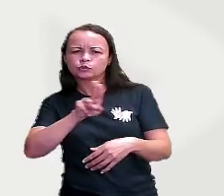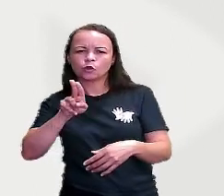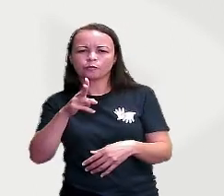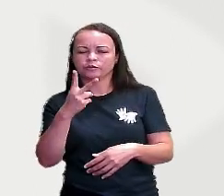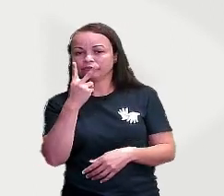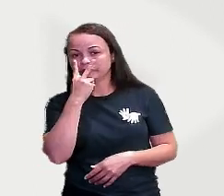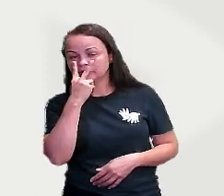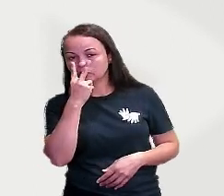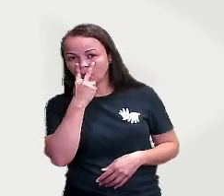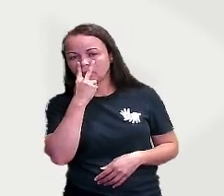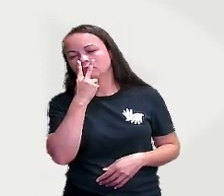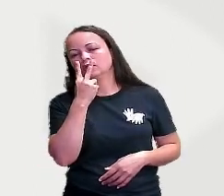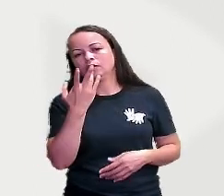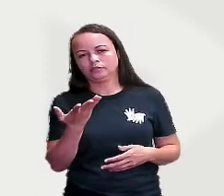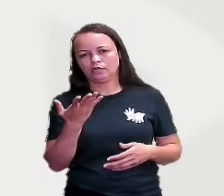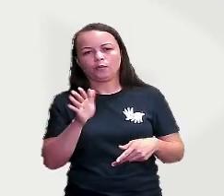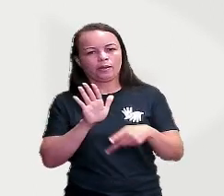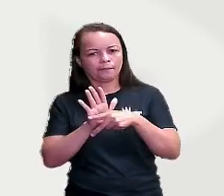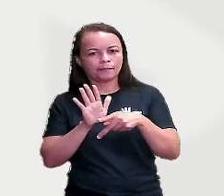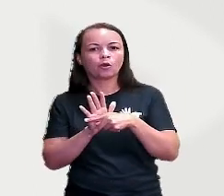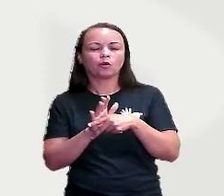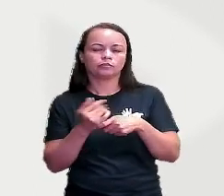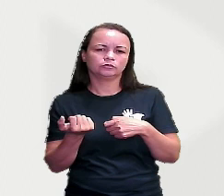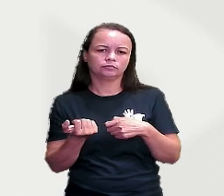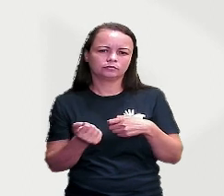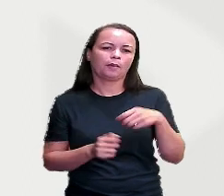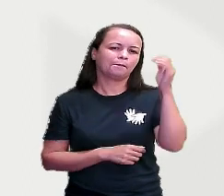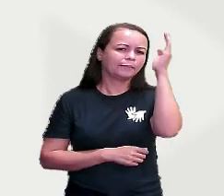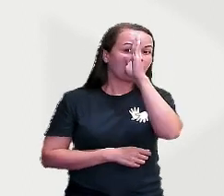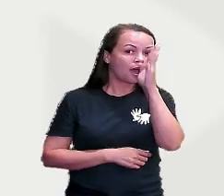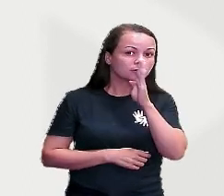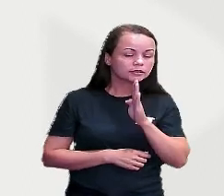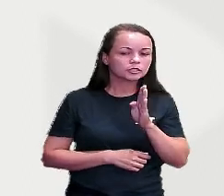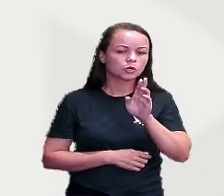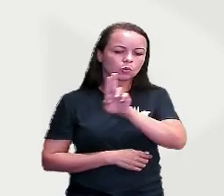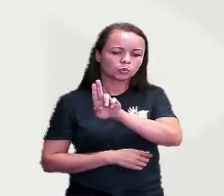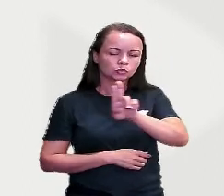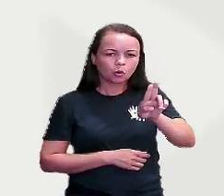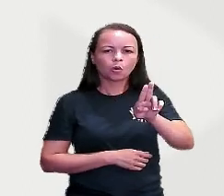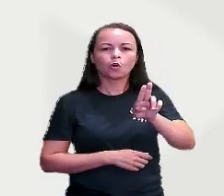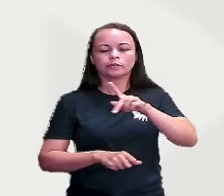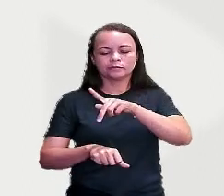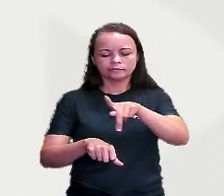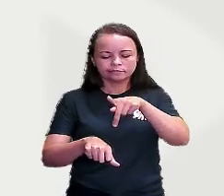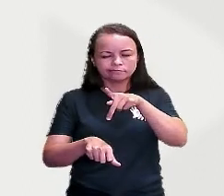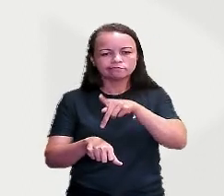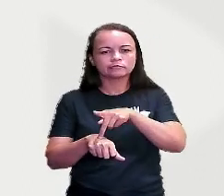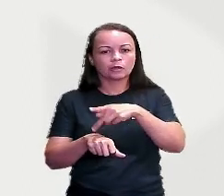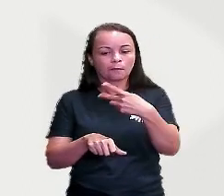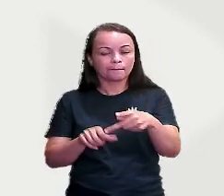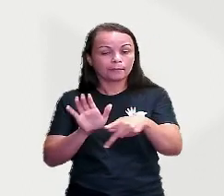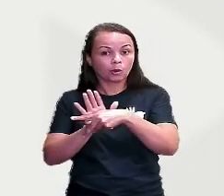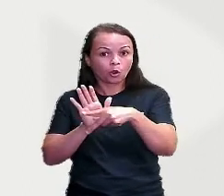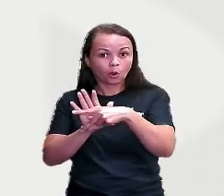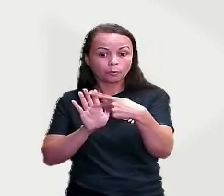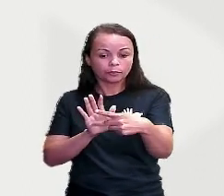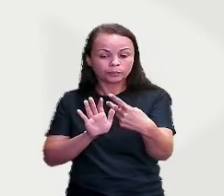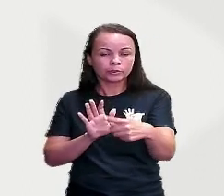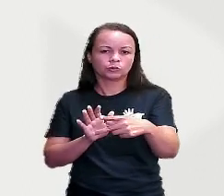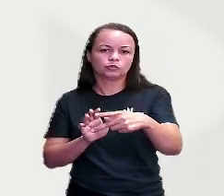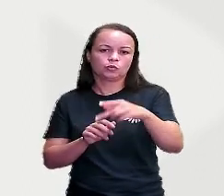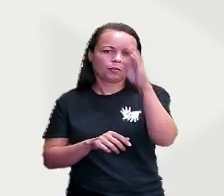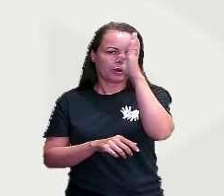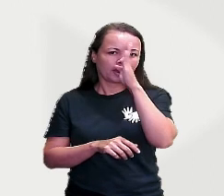substantivo próprio. Brasil, também, o nome de um país específico. Eu estou falando daquele país.